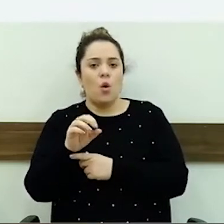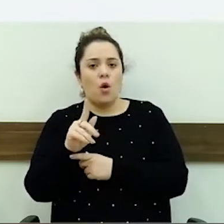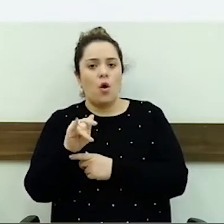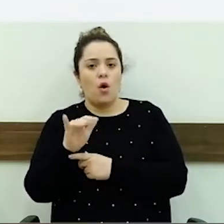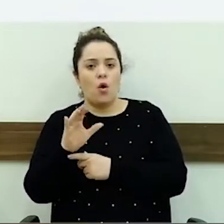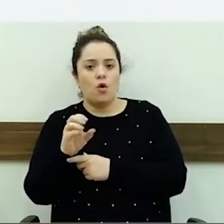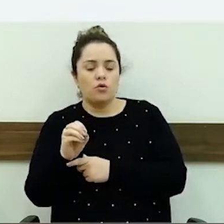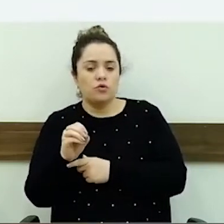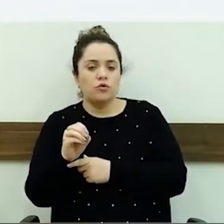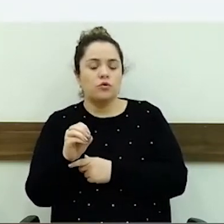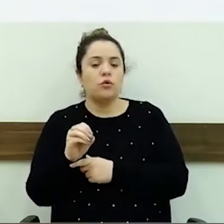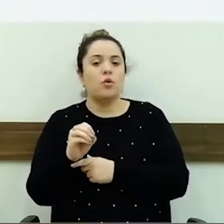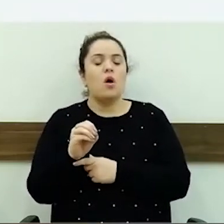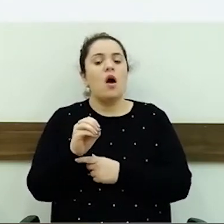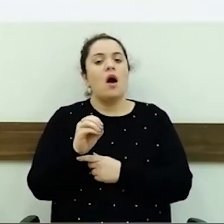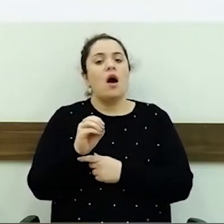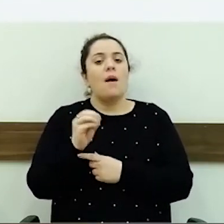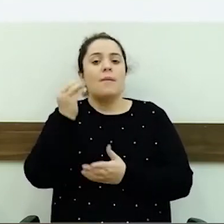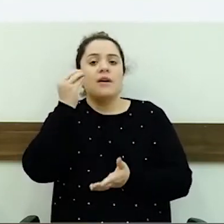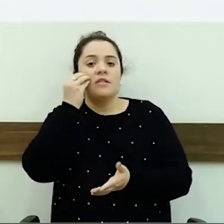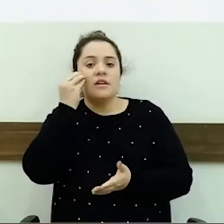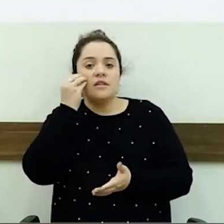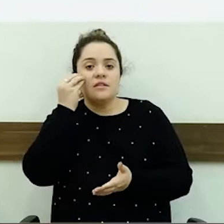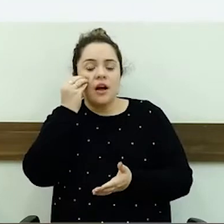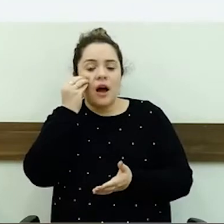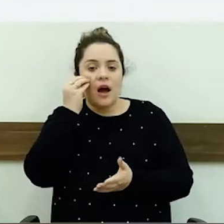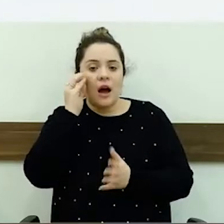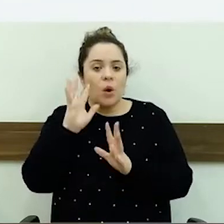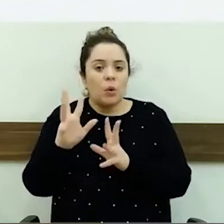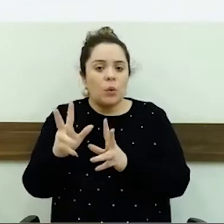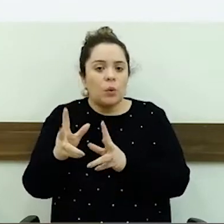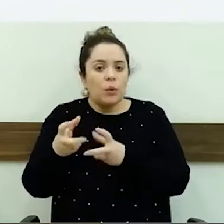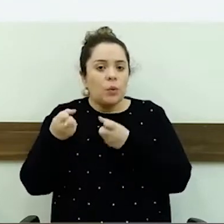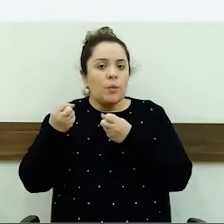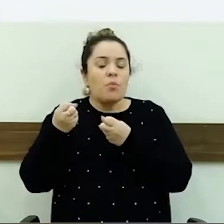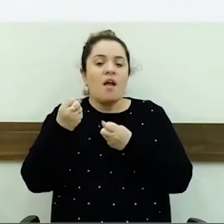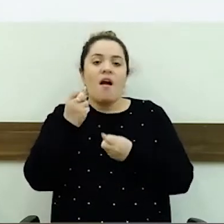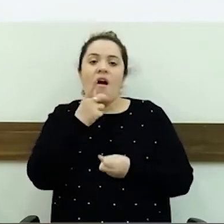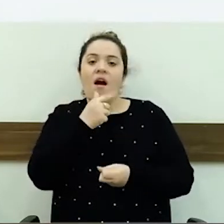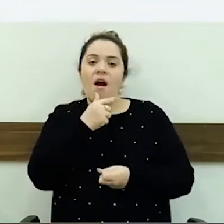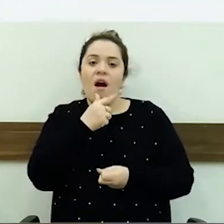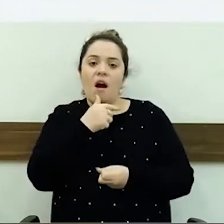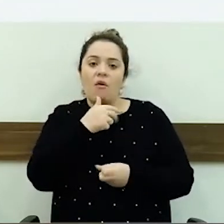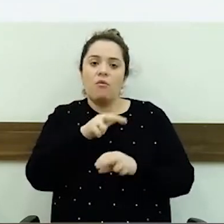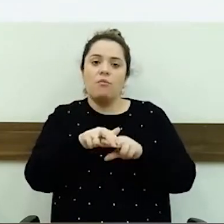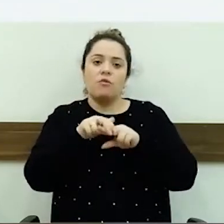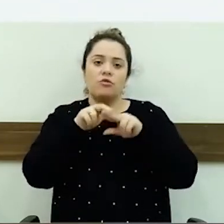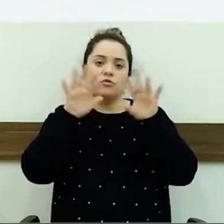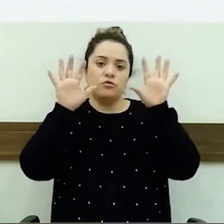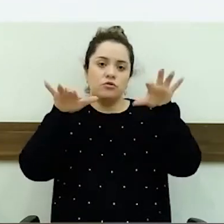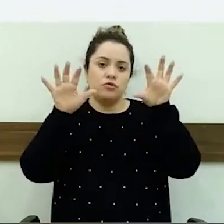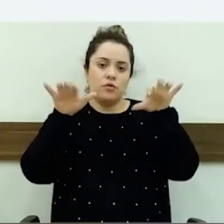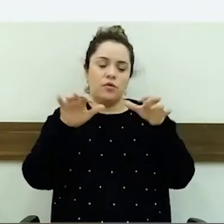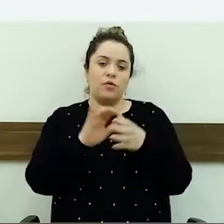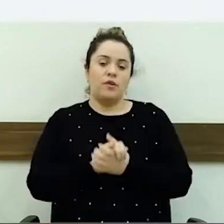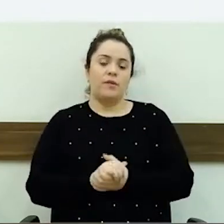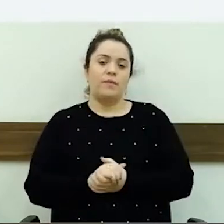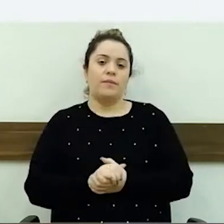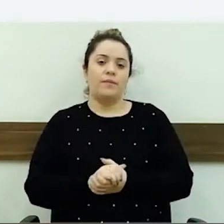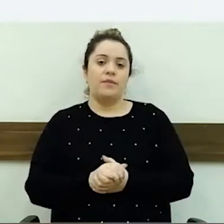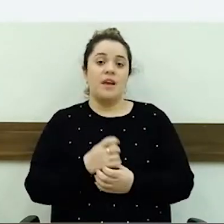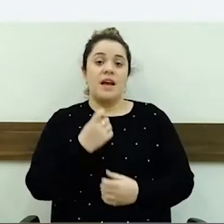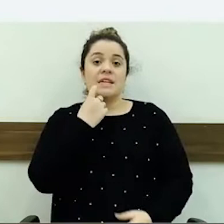tipo de ação para conter a água em caso de muita chuva. Na última sexta-feira, eu e